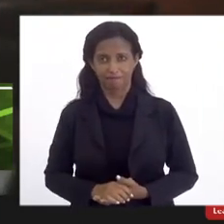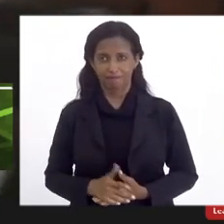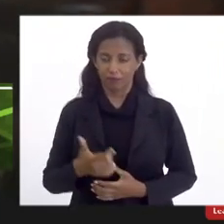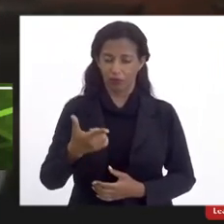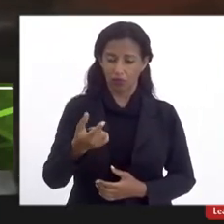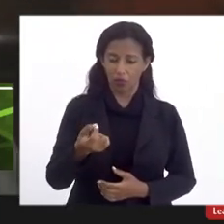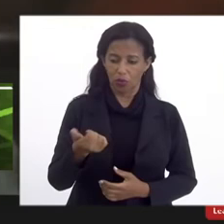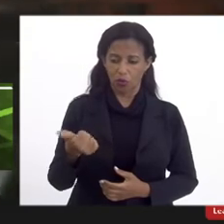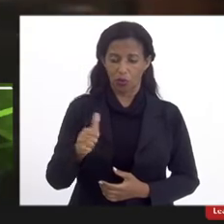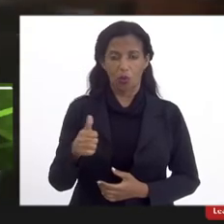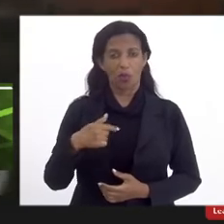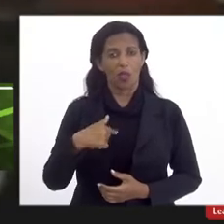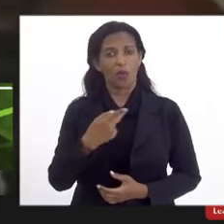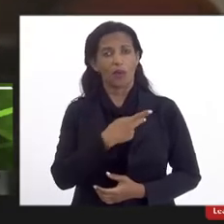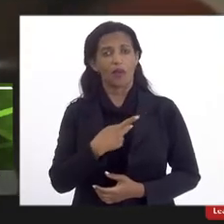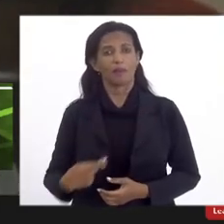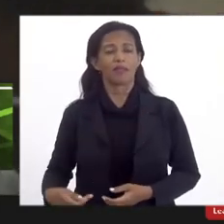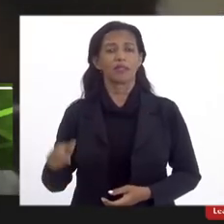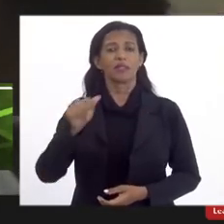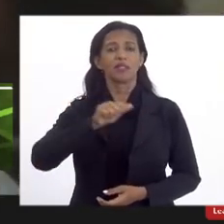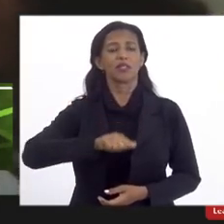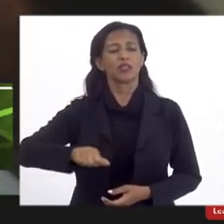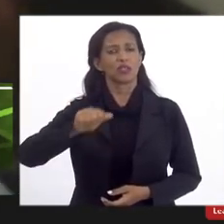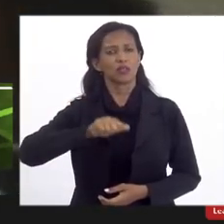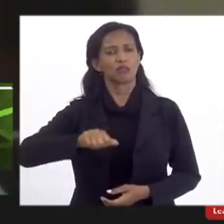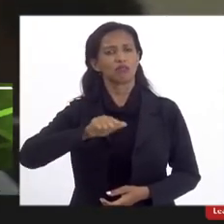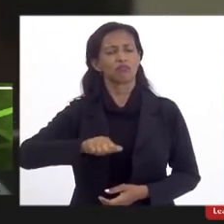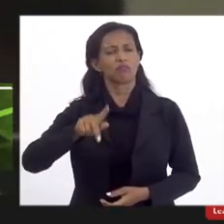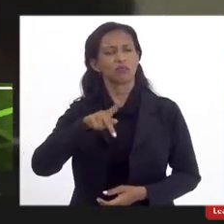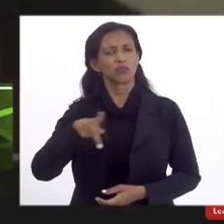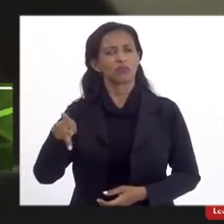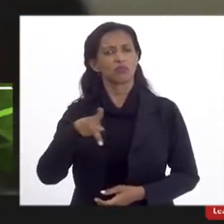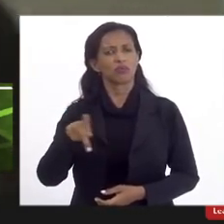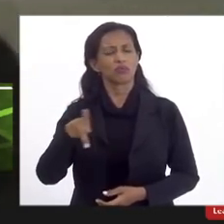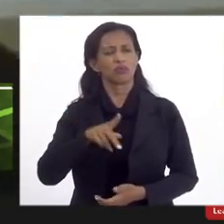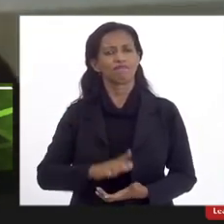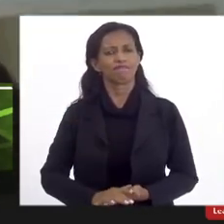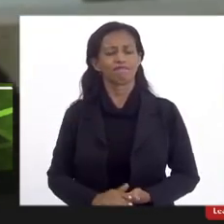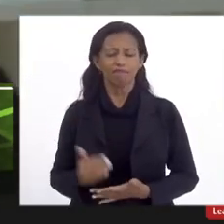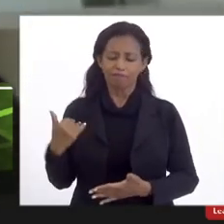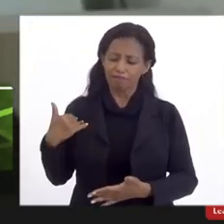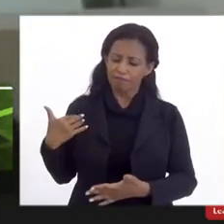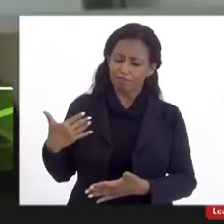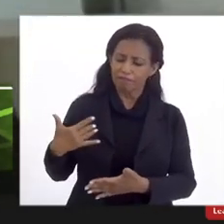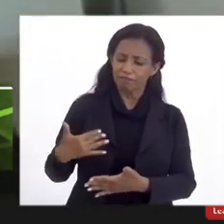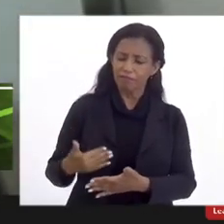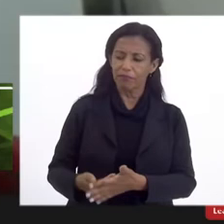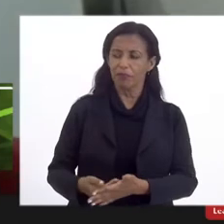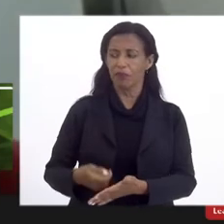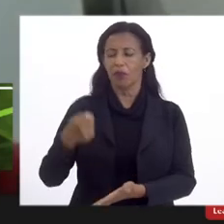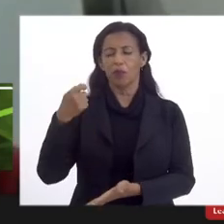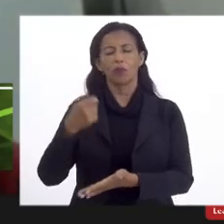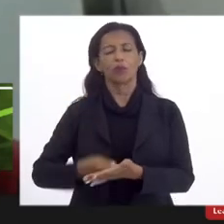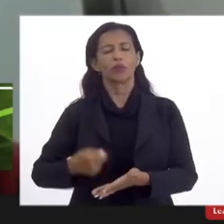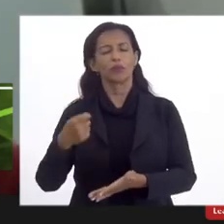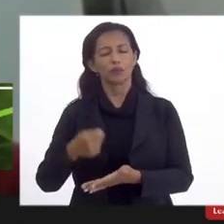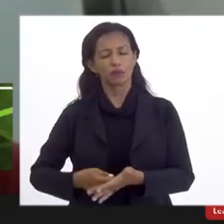eu era presidente da Associação Docente e desde então venho lutando